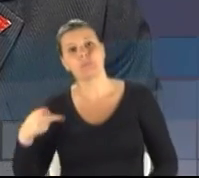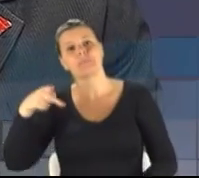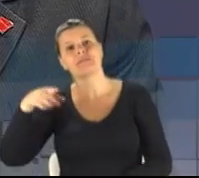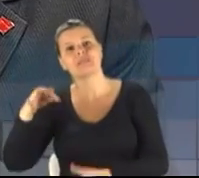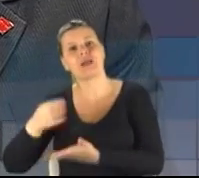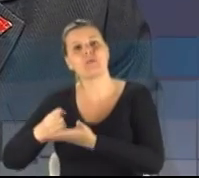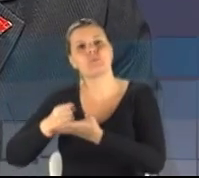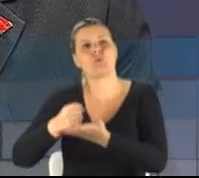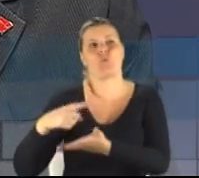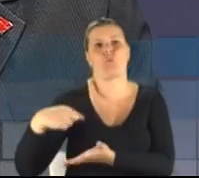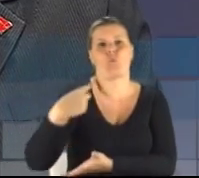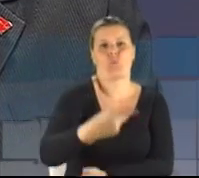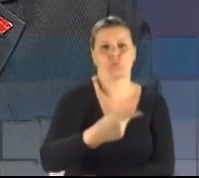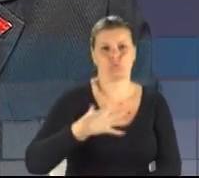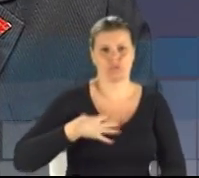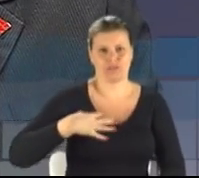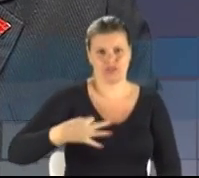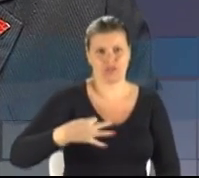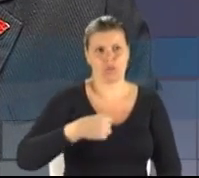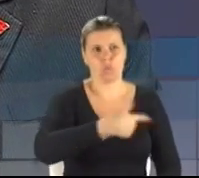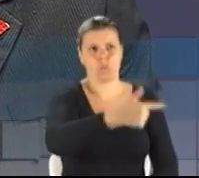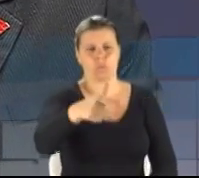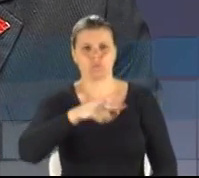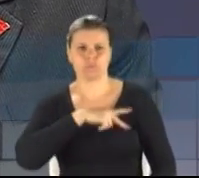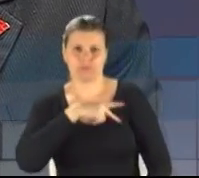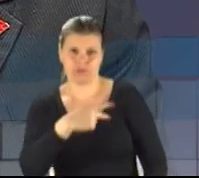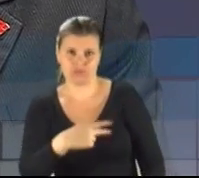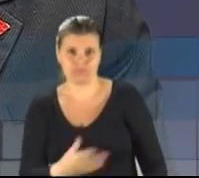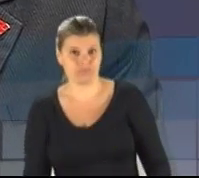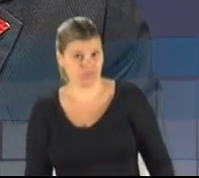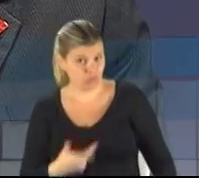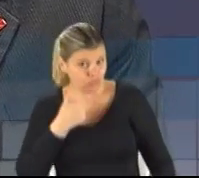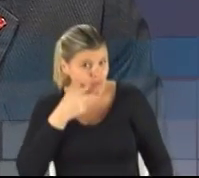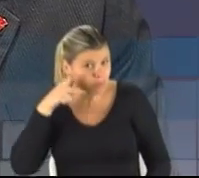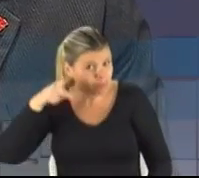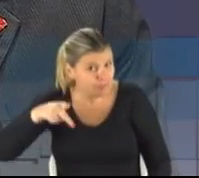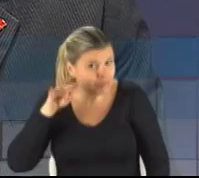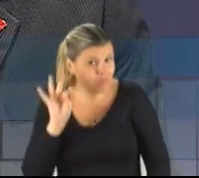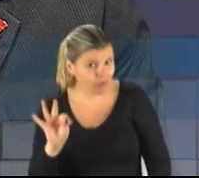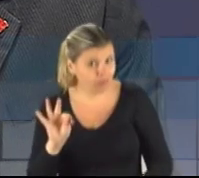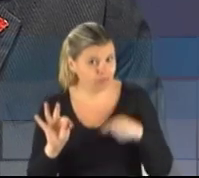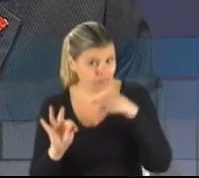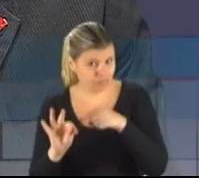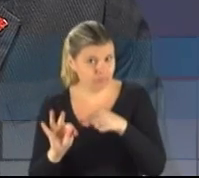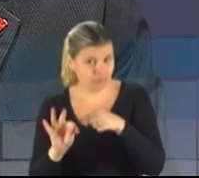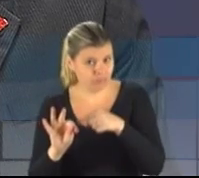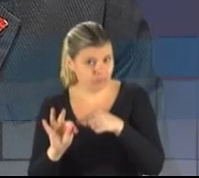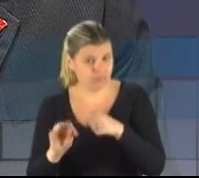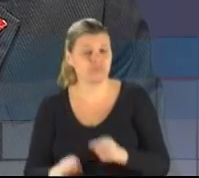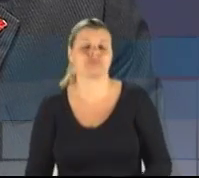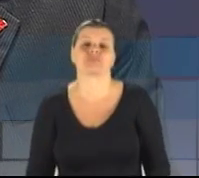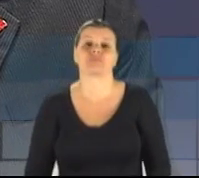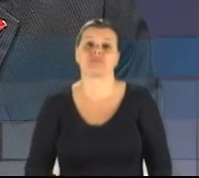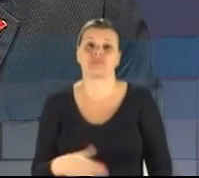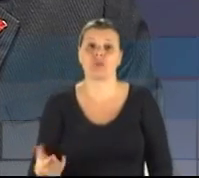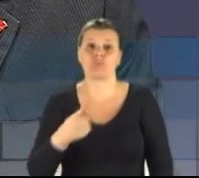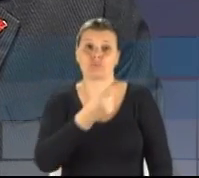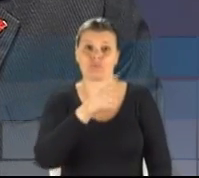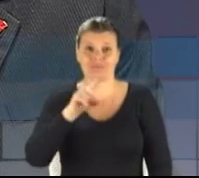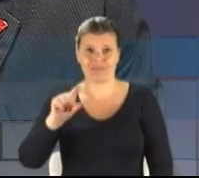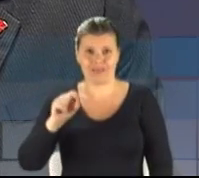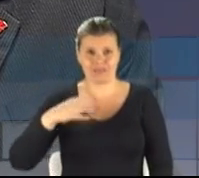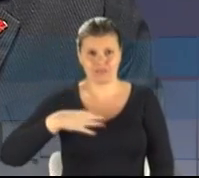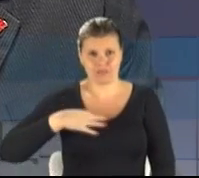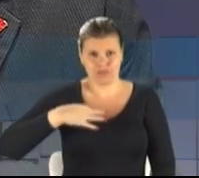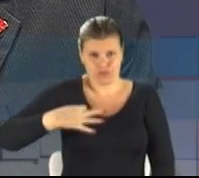de outros partidos. O Partido dos Trabalhadores, eu estou me referindo ao Partido dos Trabalhadores. Desses dez candidatos